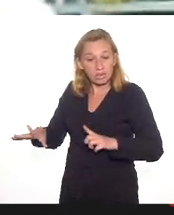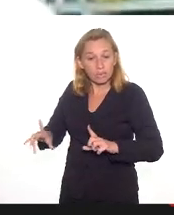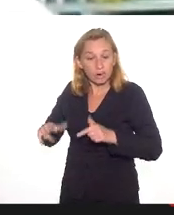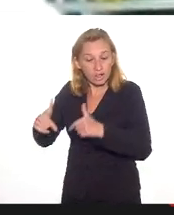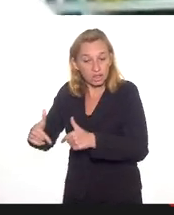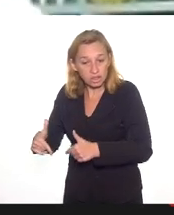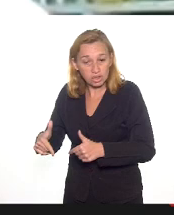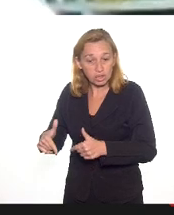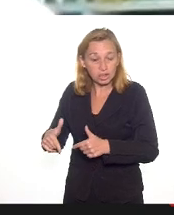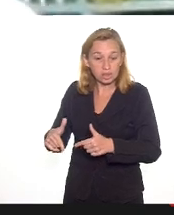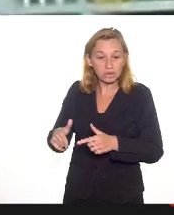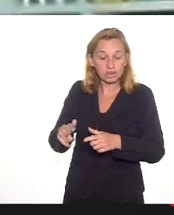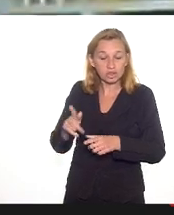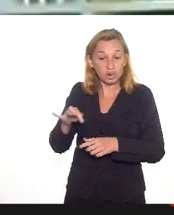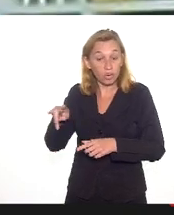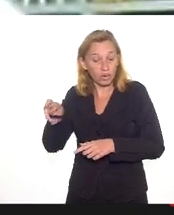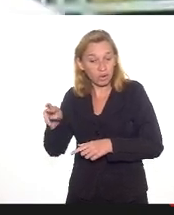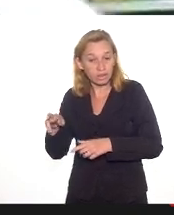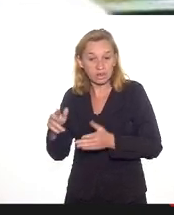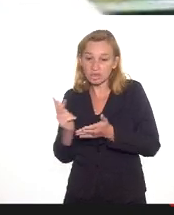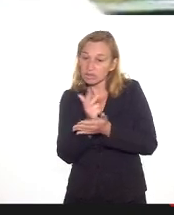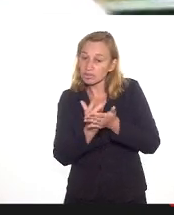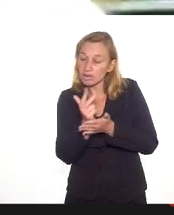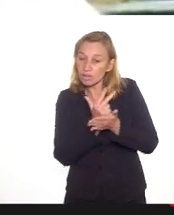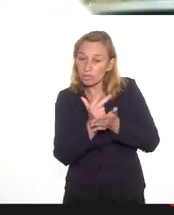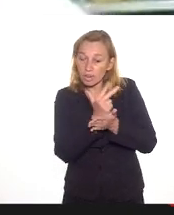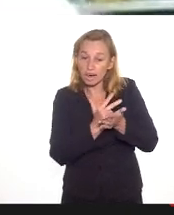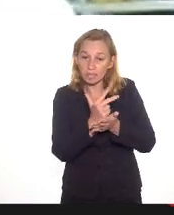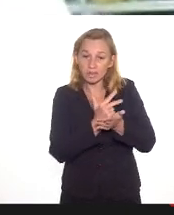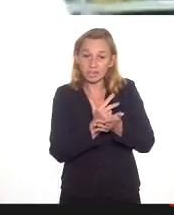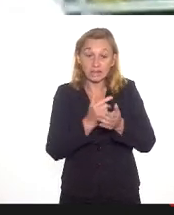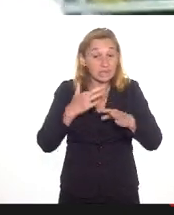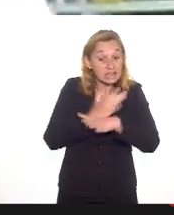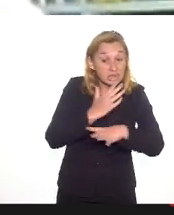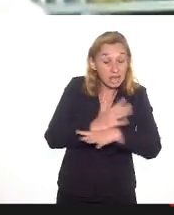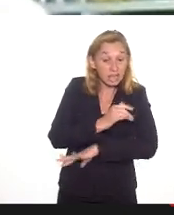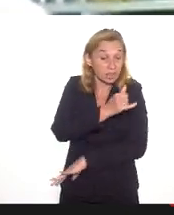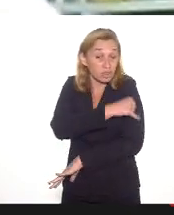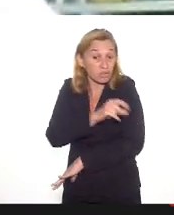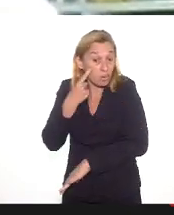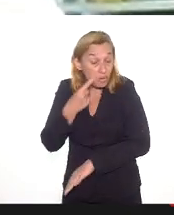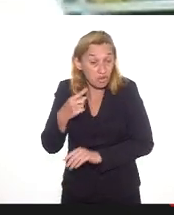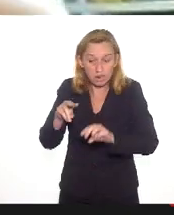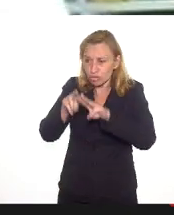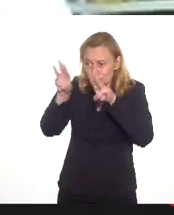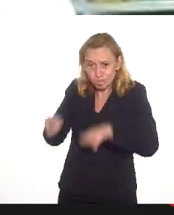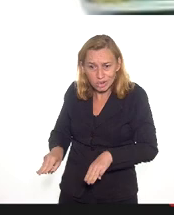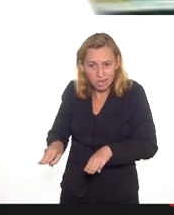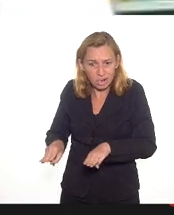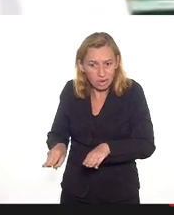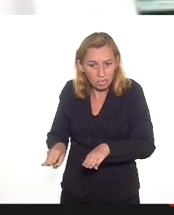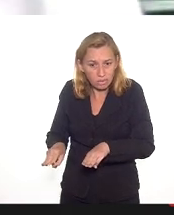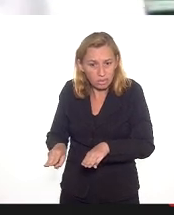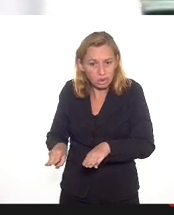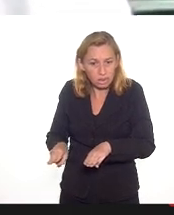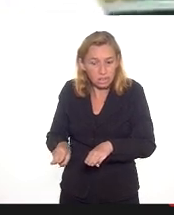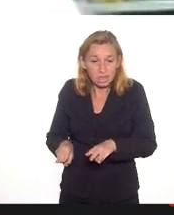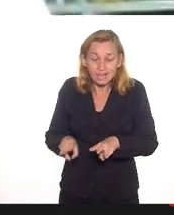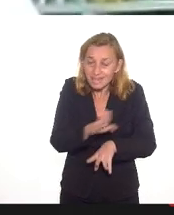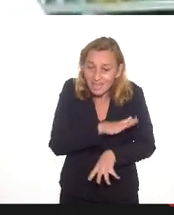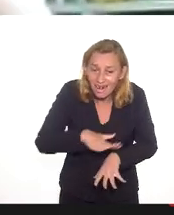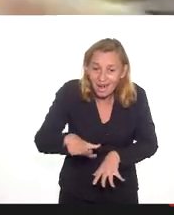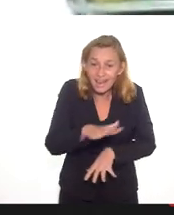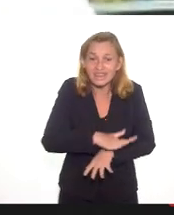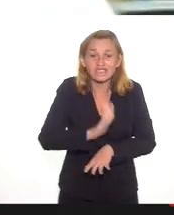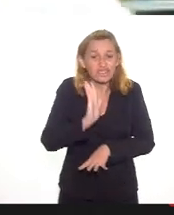um equilíbrio geográfico. Se a gente olhar o mapa da cidade do Rio de Janeiro, nós vamos ver que os museus estão em áreas